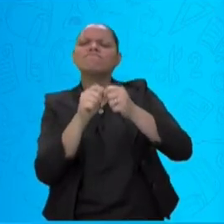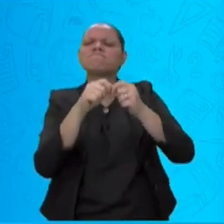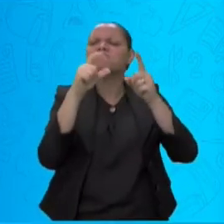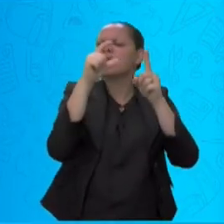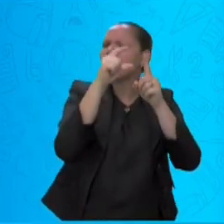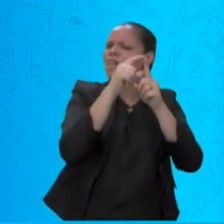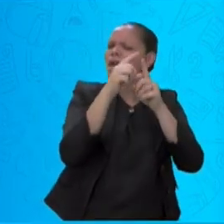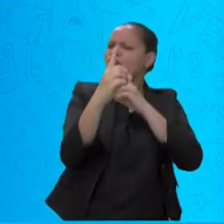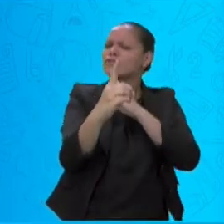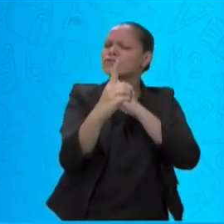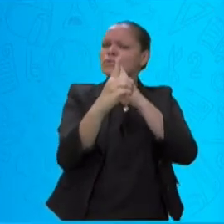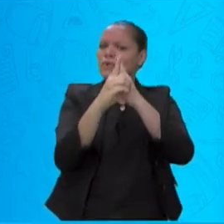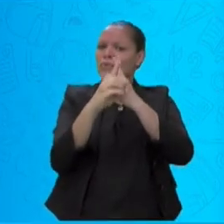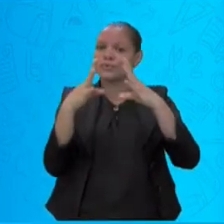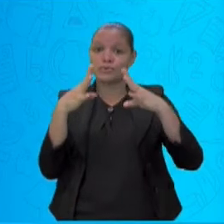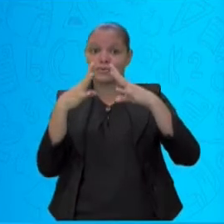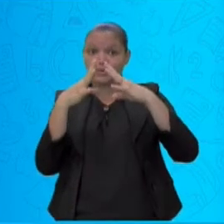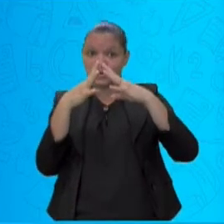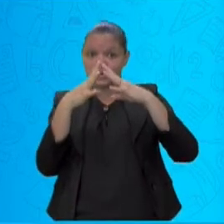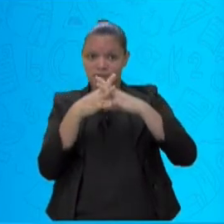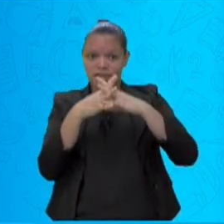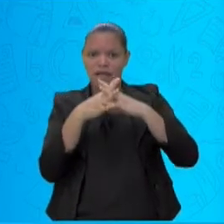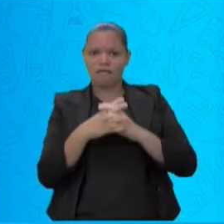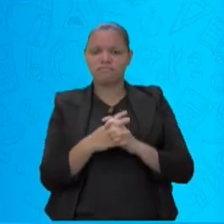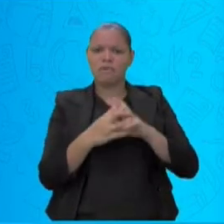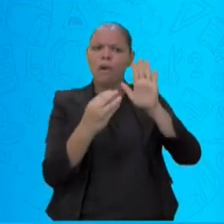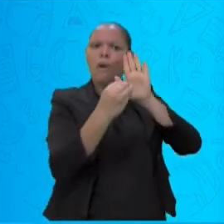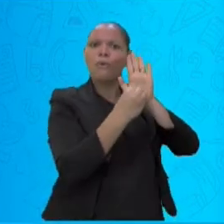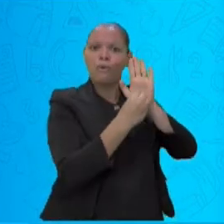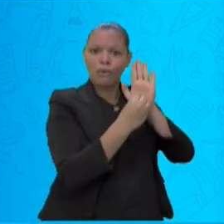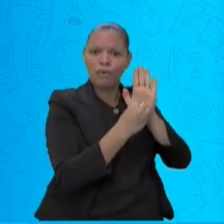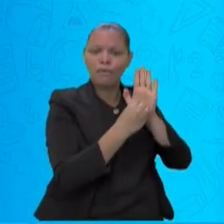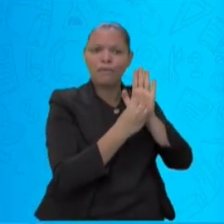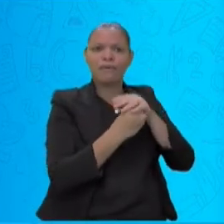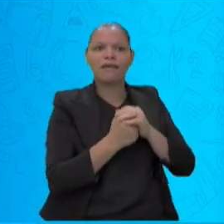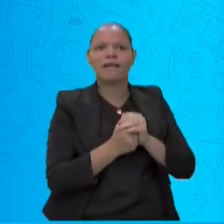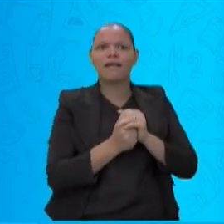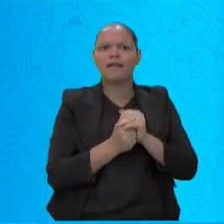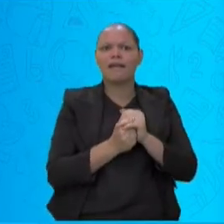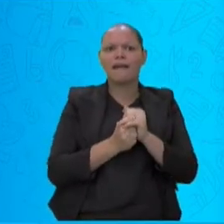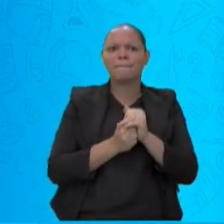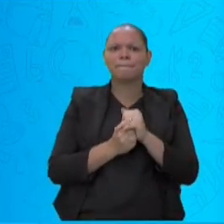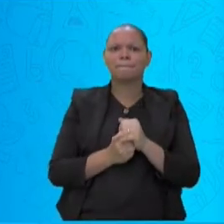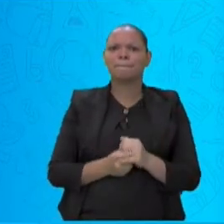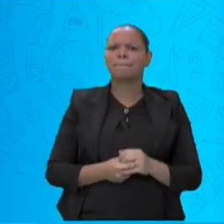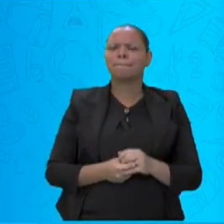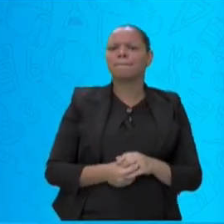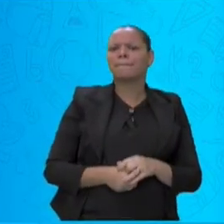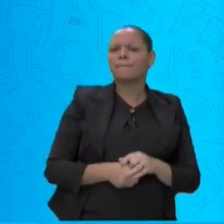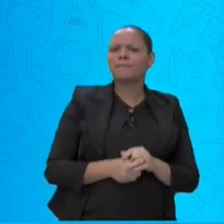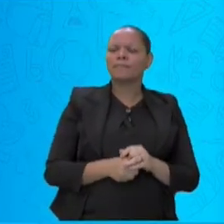Boto. Se eu acrescentar no meio do B e do O, o R vai formar?